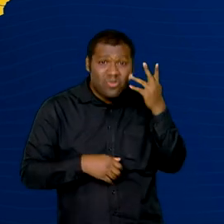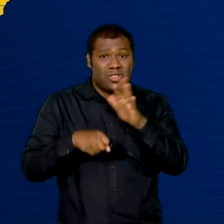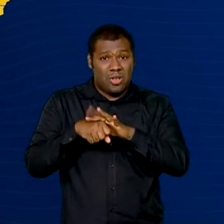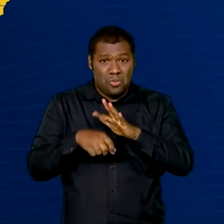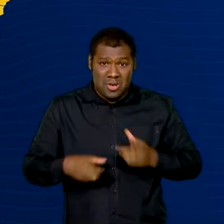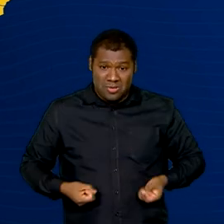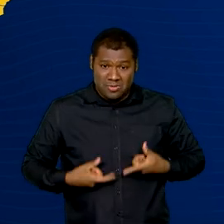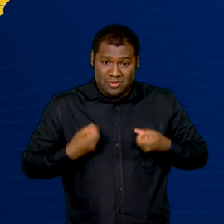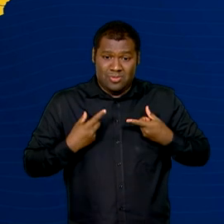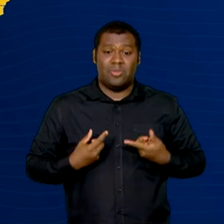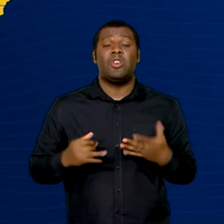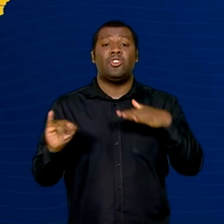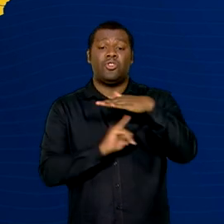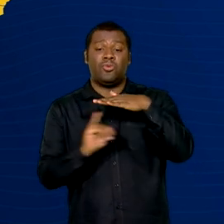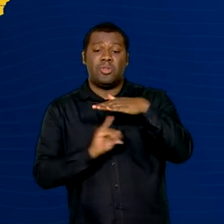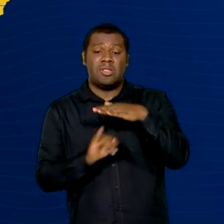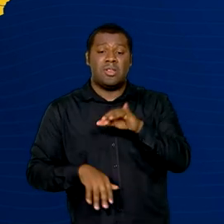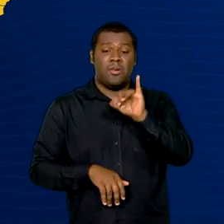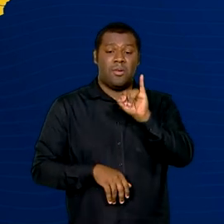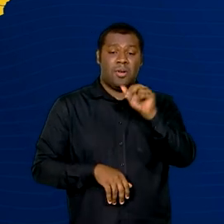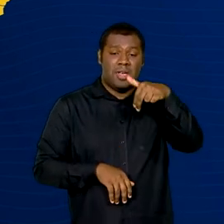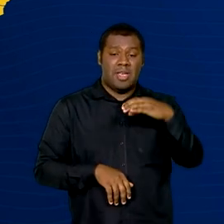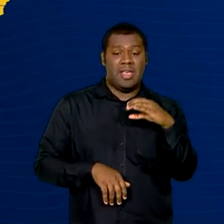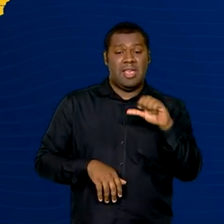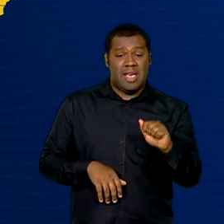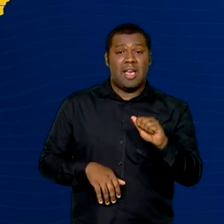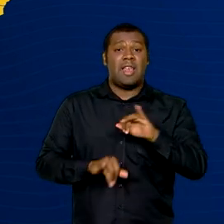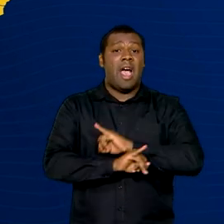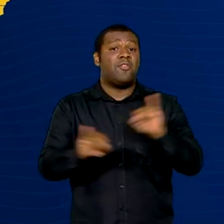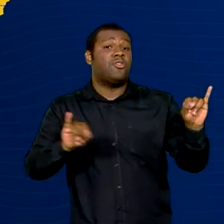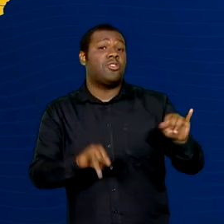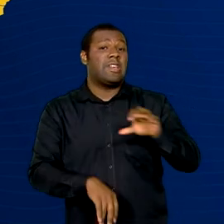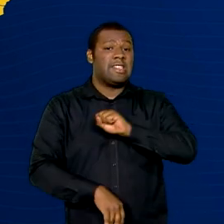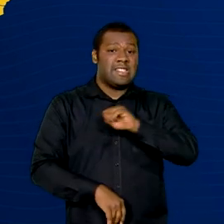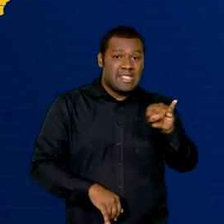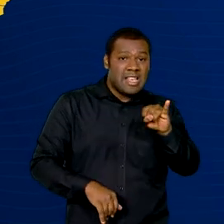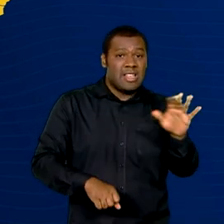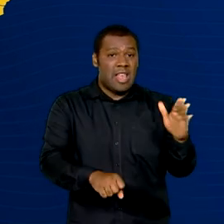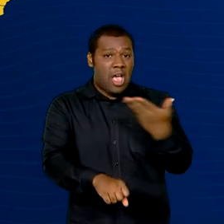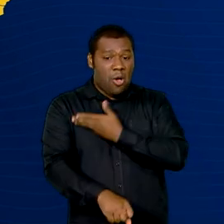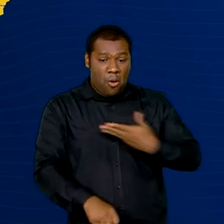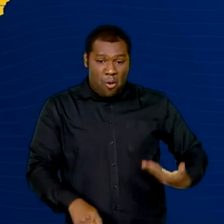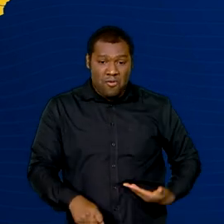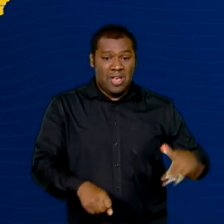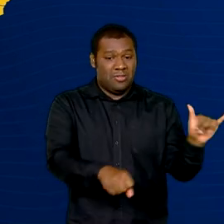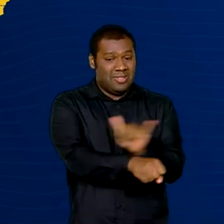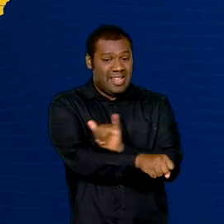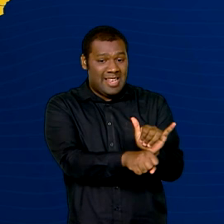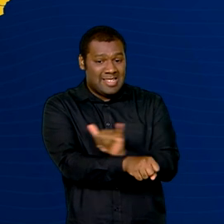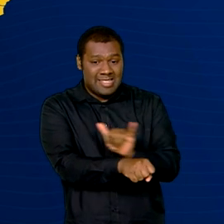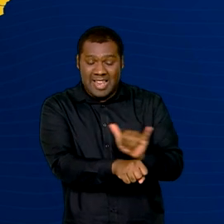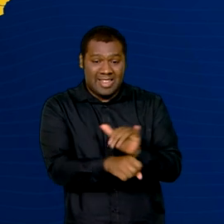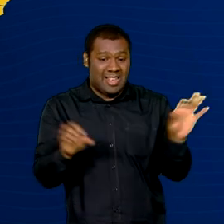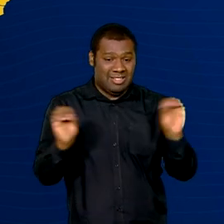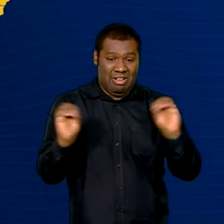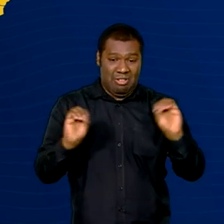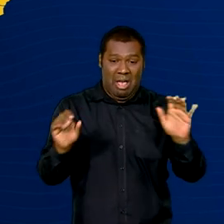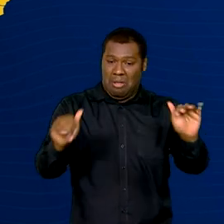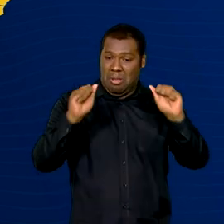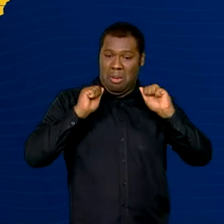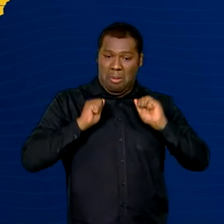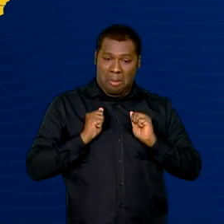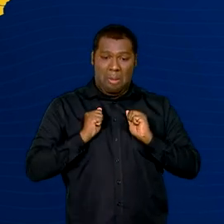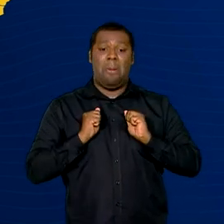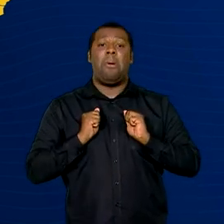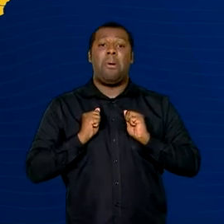do Inca projetam que, se nada for feito e a tendência de aumento de casos se mantiver na mesma velocidade,